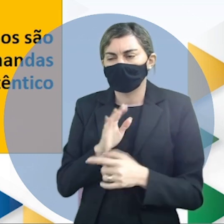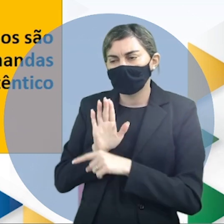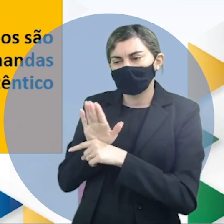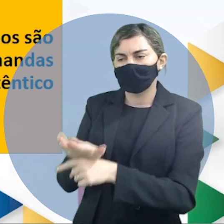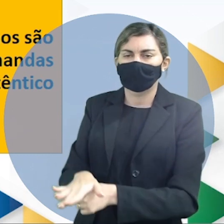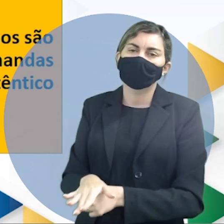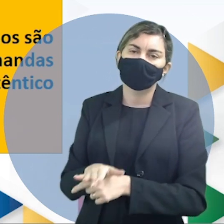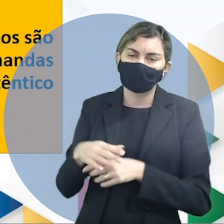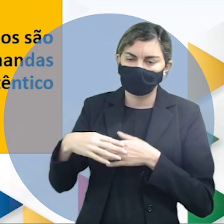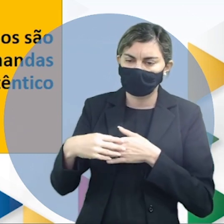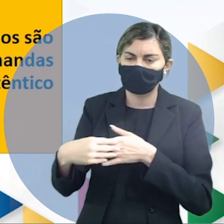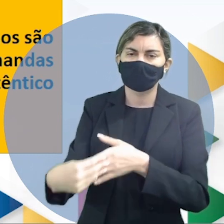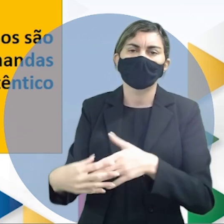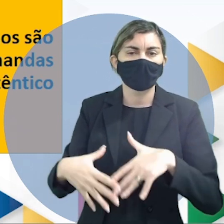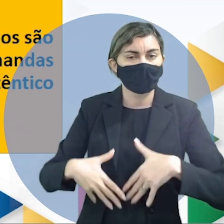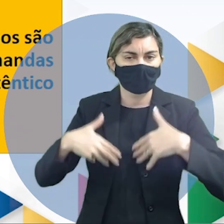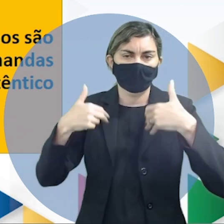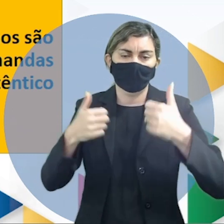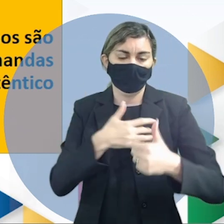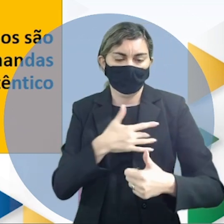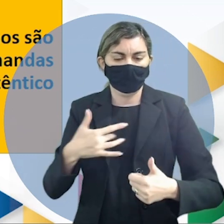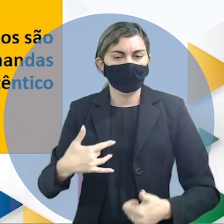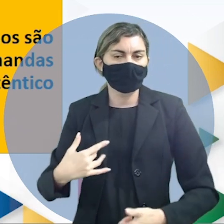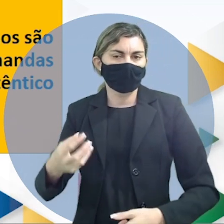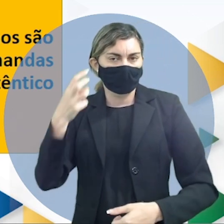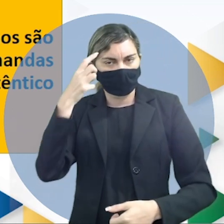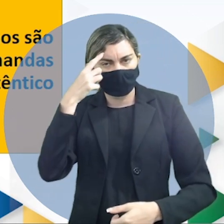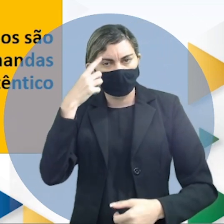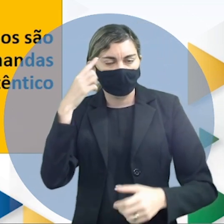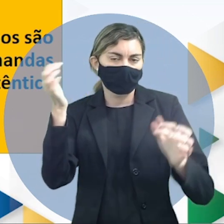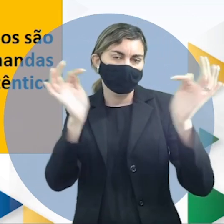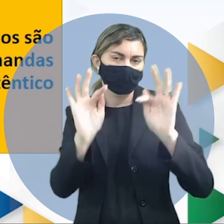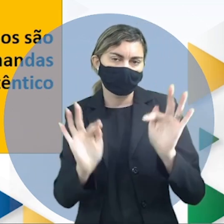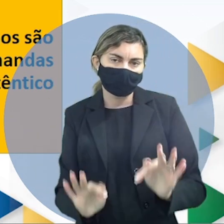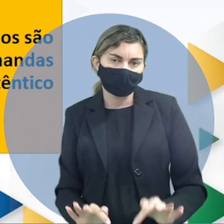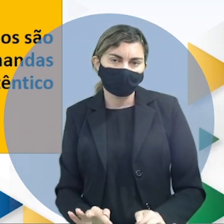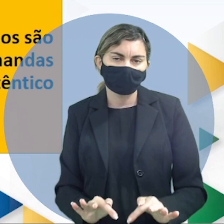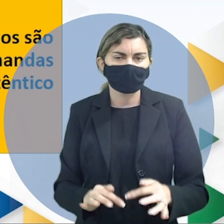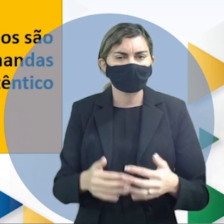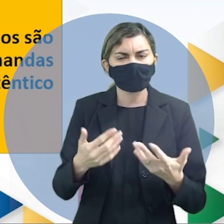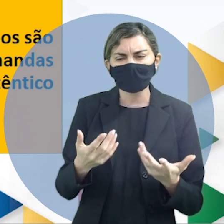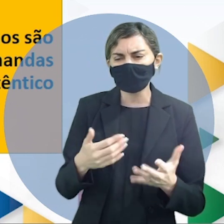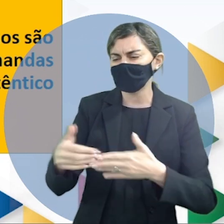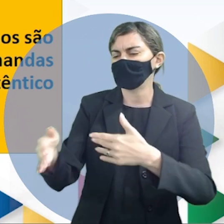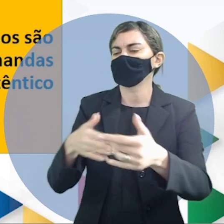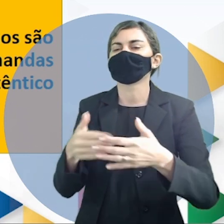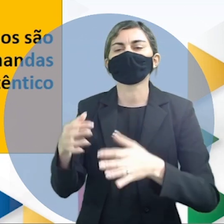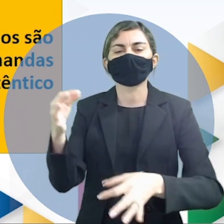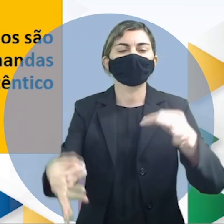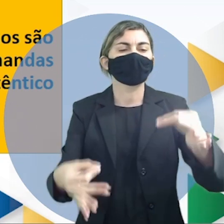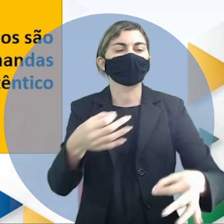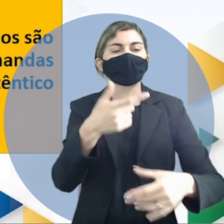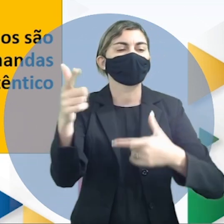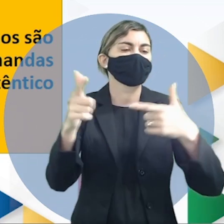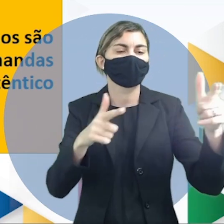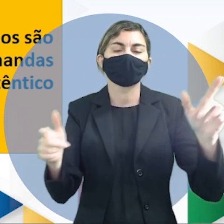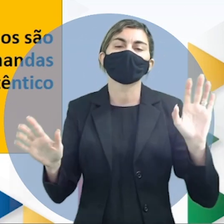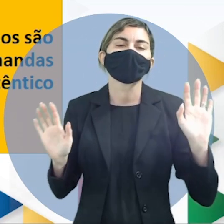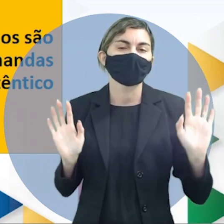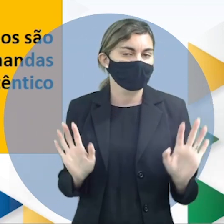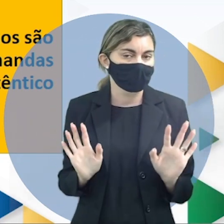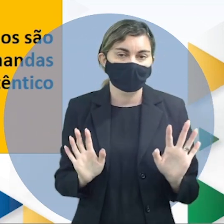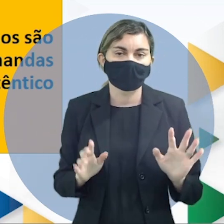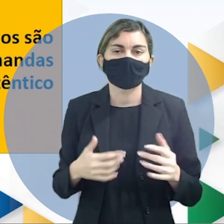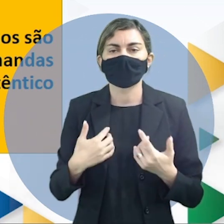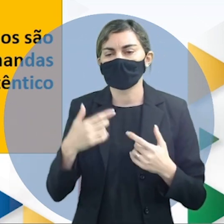conduz a melhor saúde mental e a felicidade pouco importa o julgamento dos outros como nós vimos no